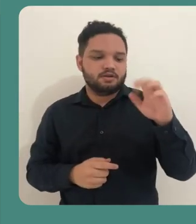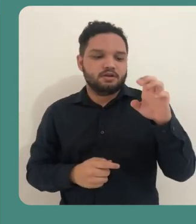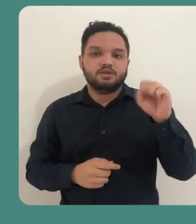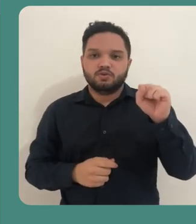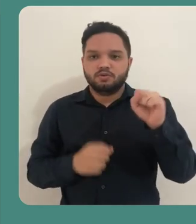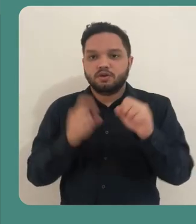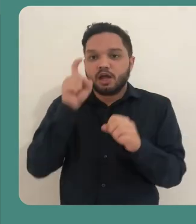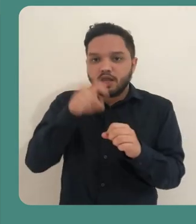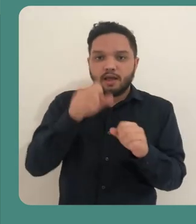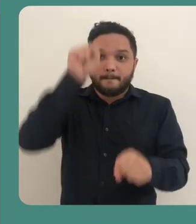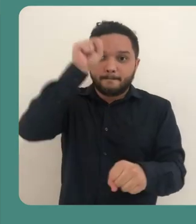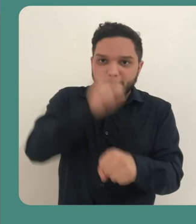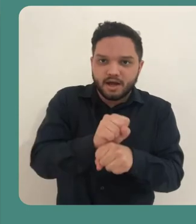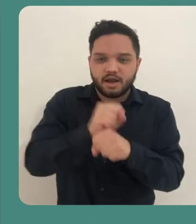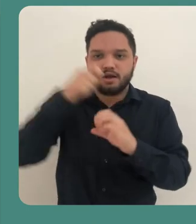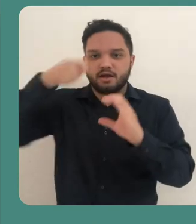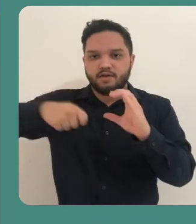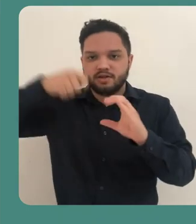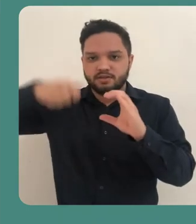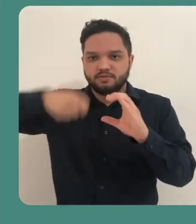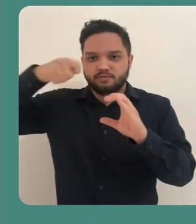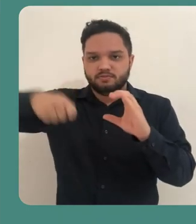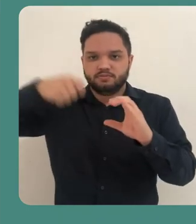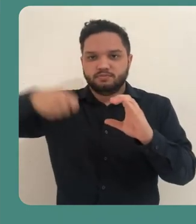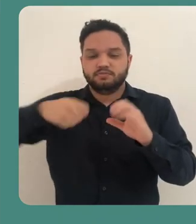e clicar em parar gravação.